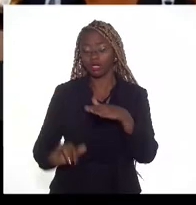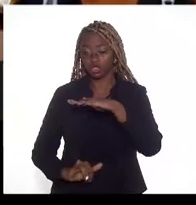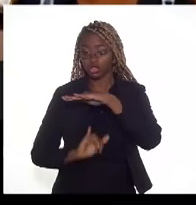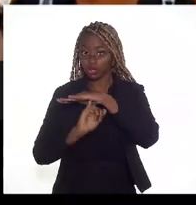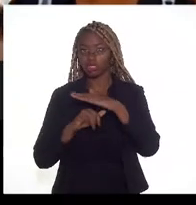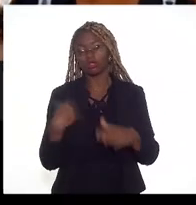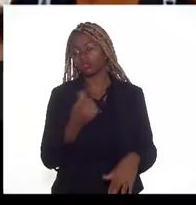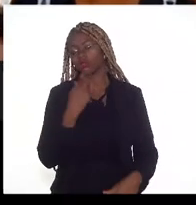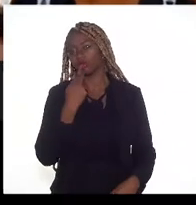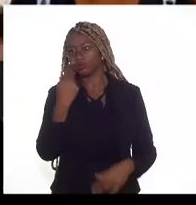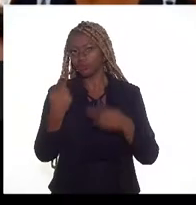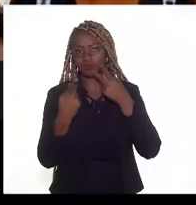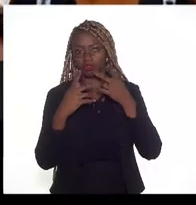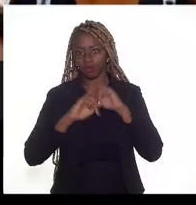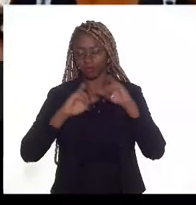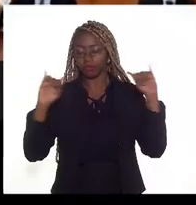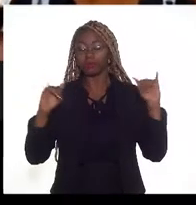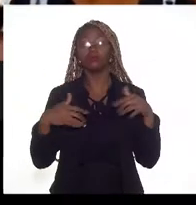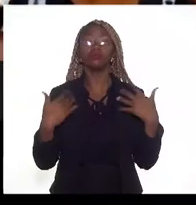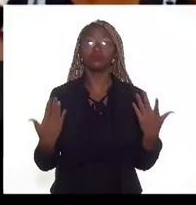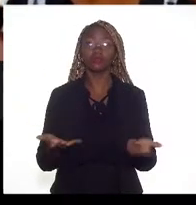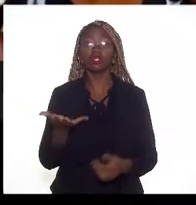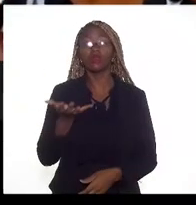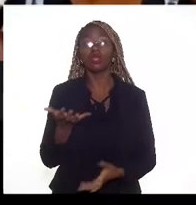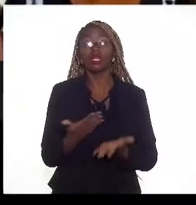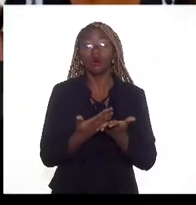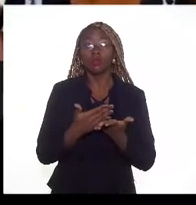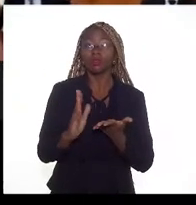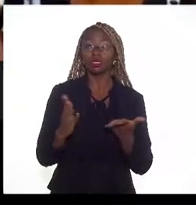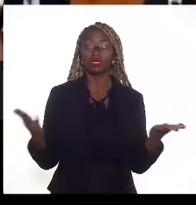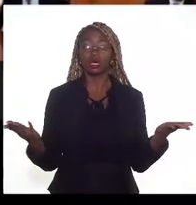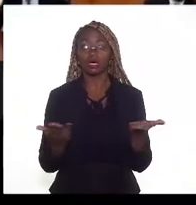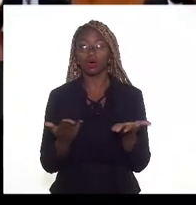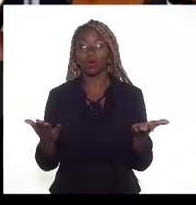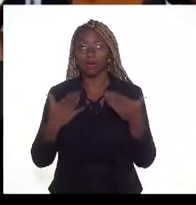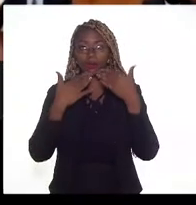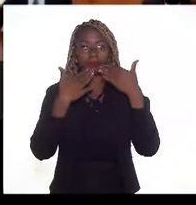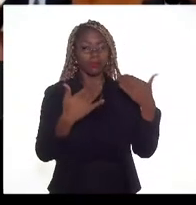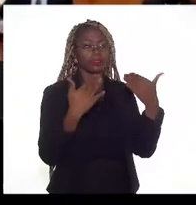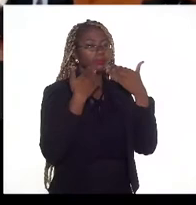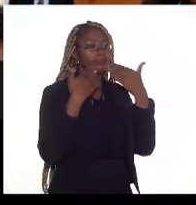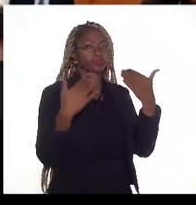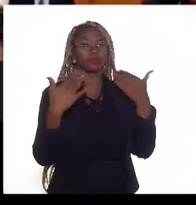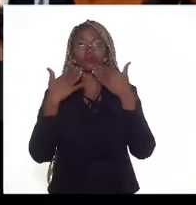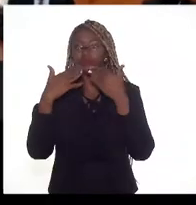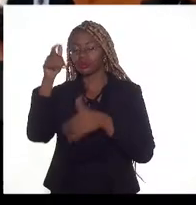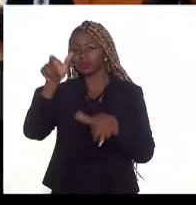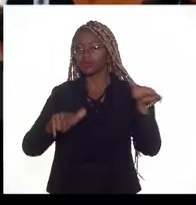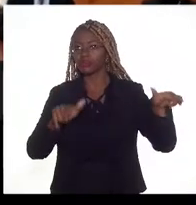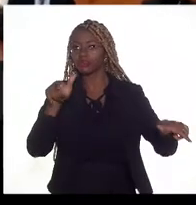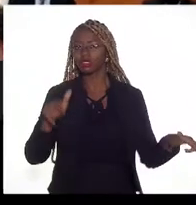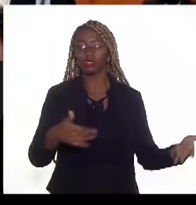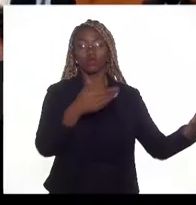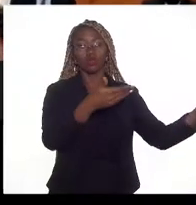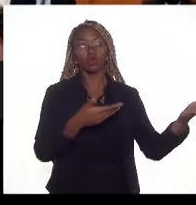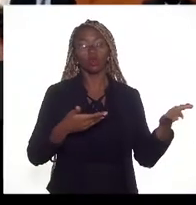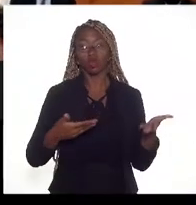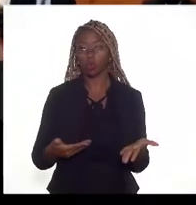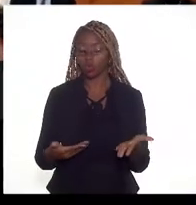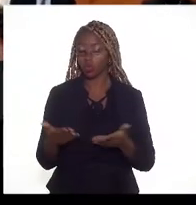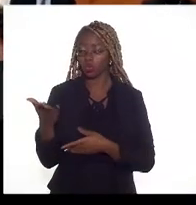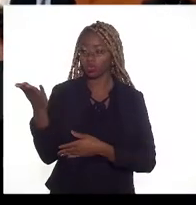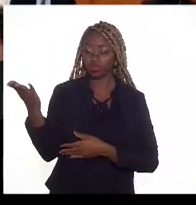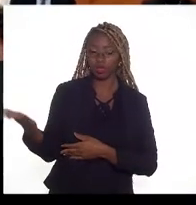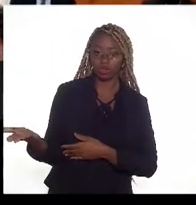cita. Eu queria dar início às apresentações, convidando a nossa